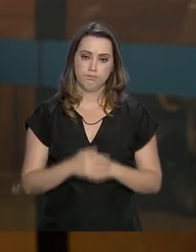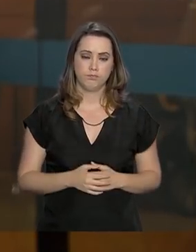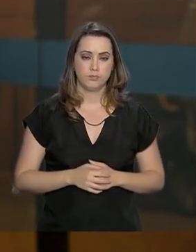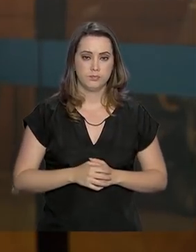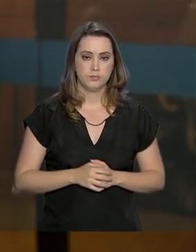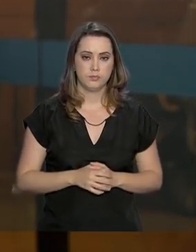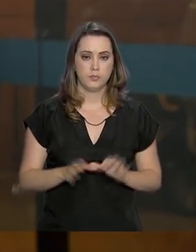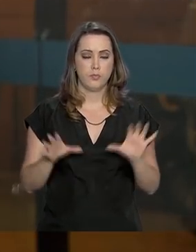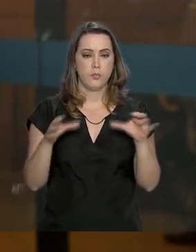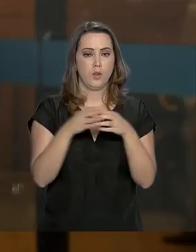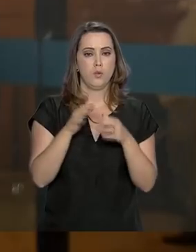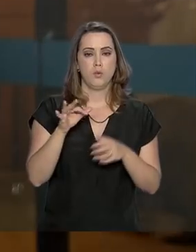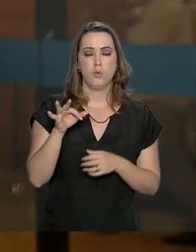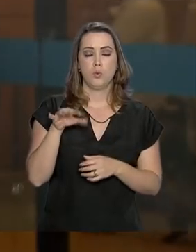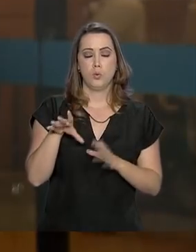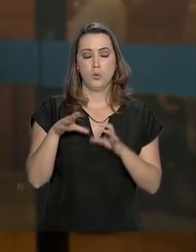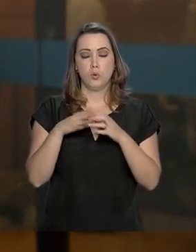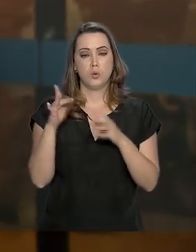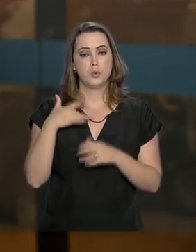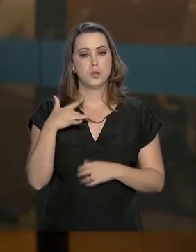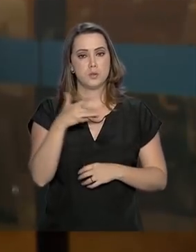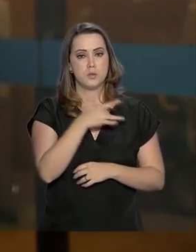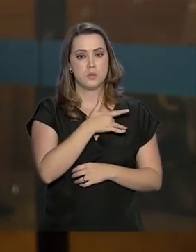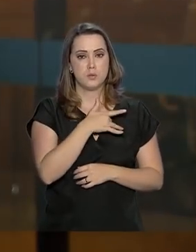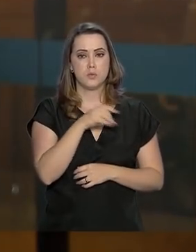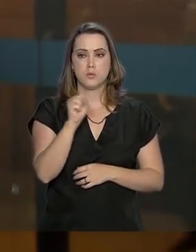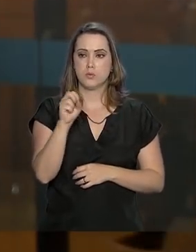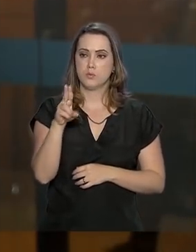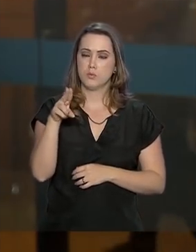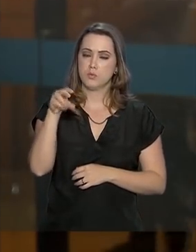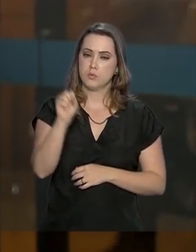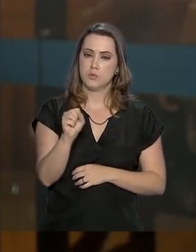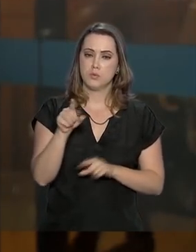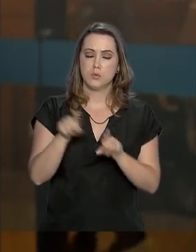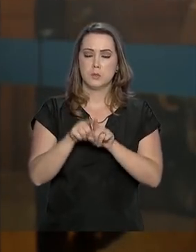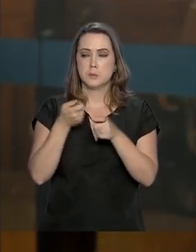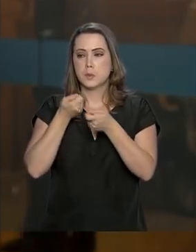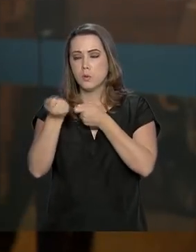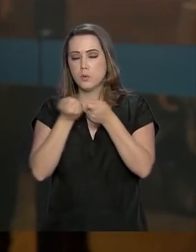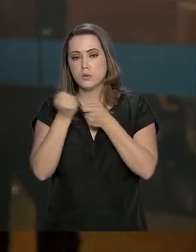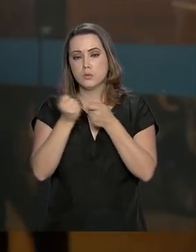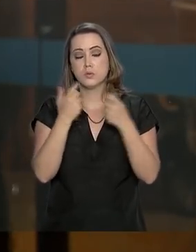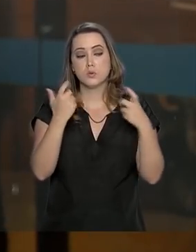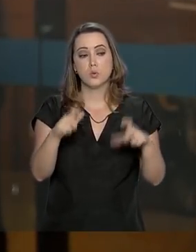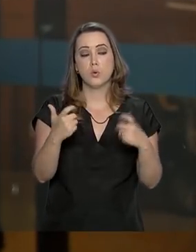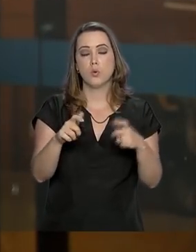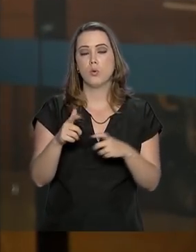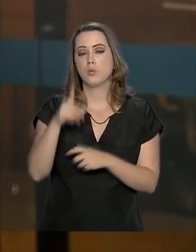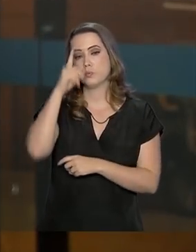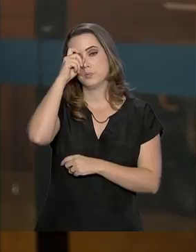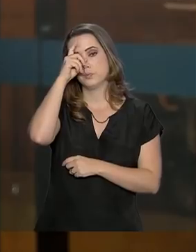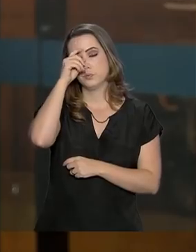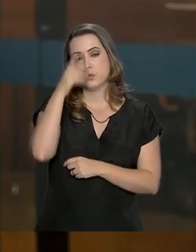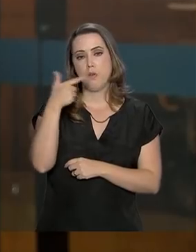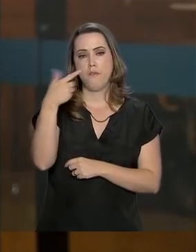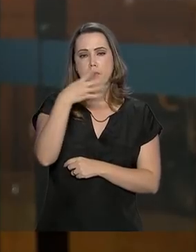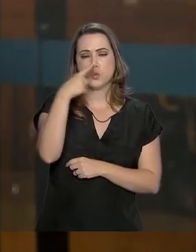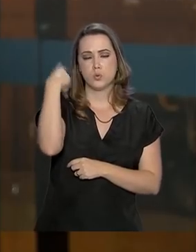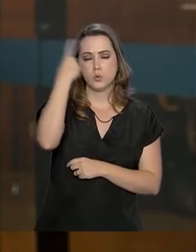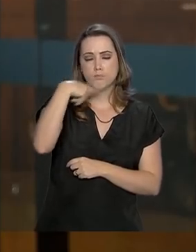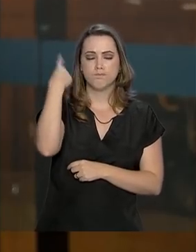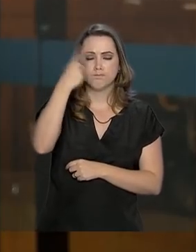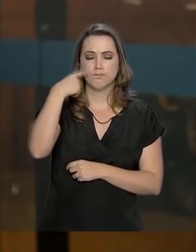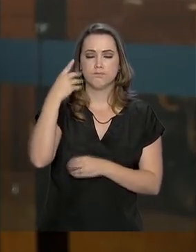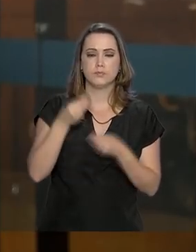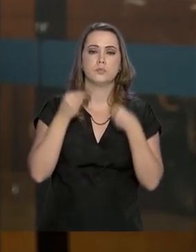Força Nacional do Sistema Único de Saúde, o SUS, também monitora o sistema local, os hospitais, 24 horas por